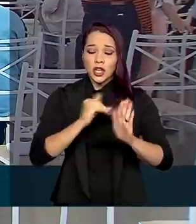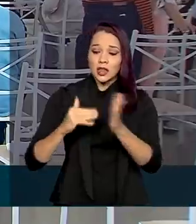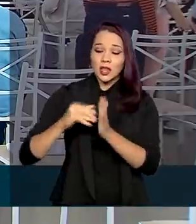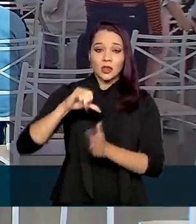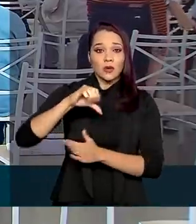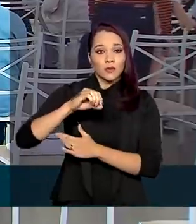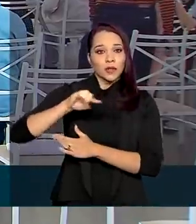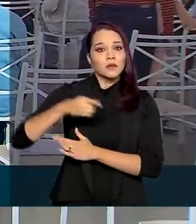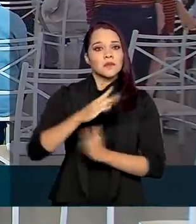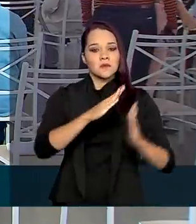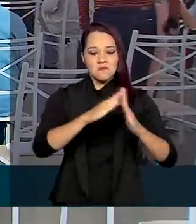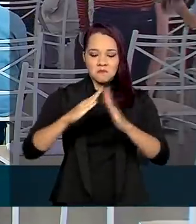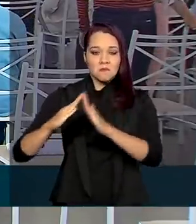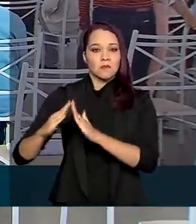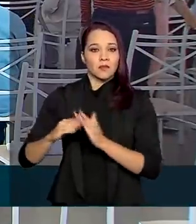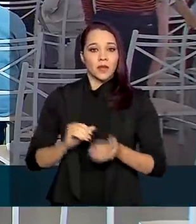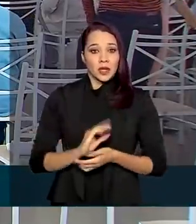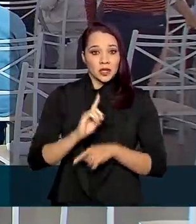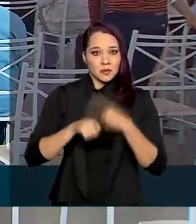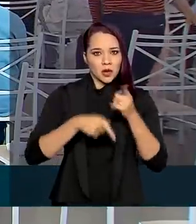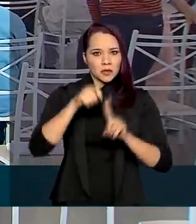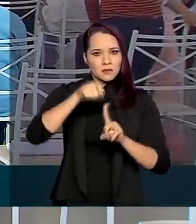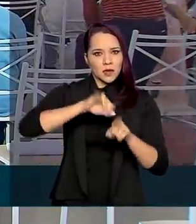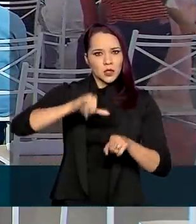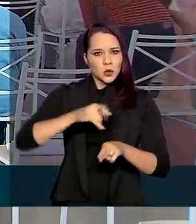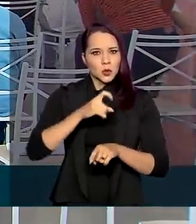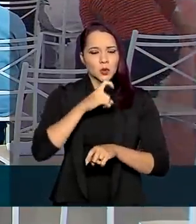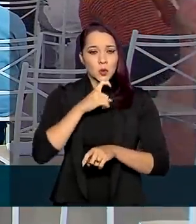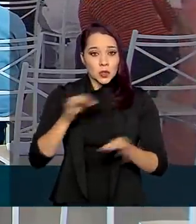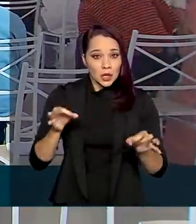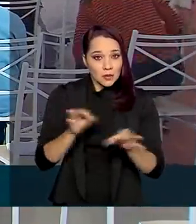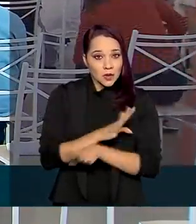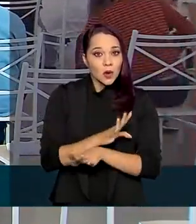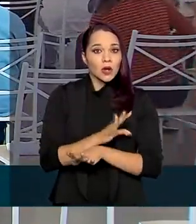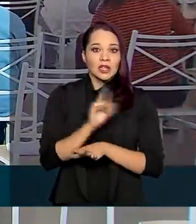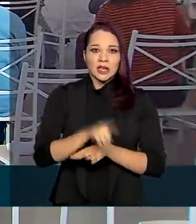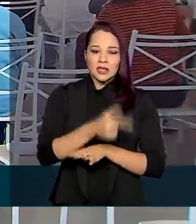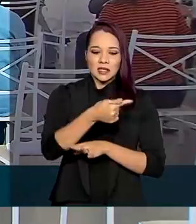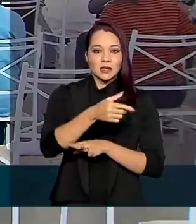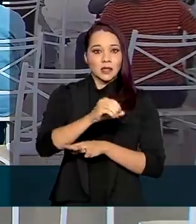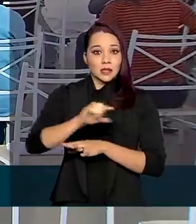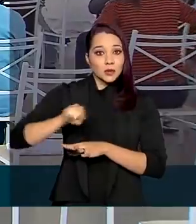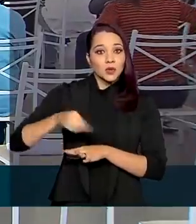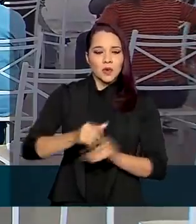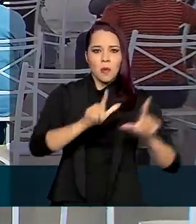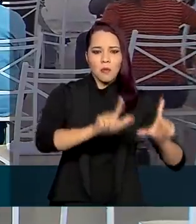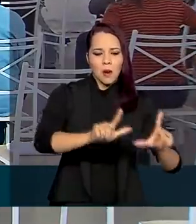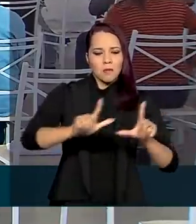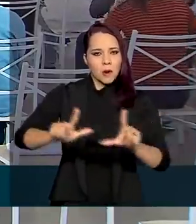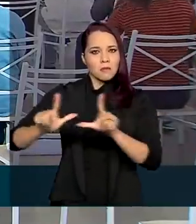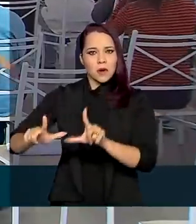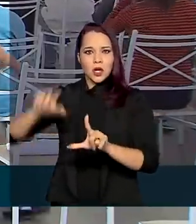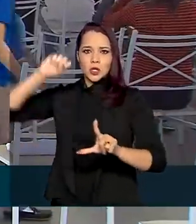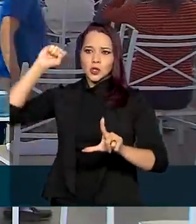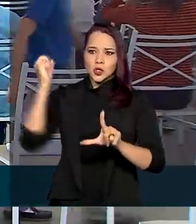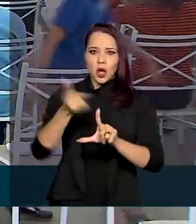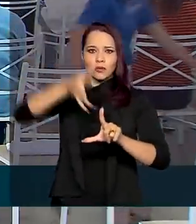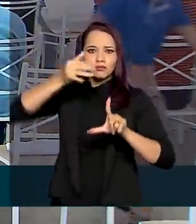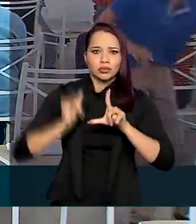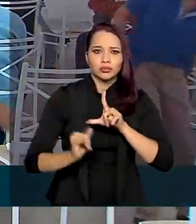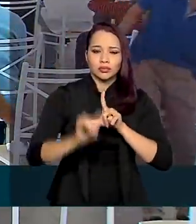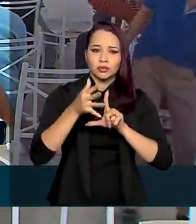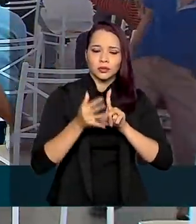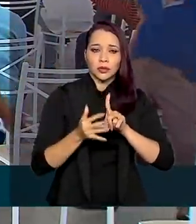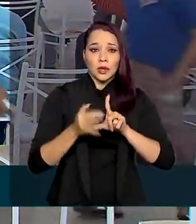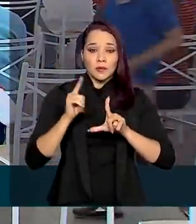casas. Quando estiver concluído, em junho do ano que vem, serão 700 mil painéis solares, com capacidade para atender até